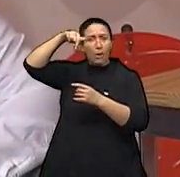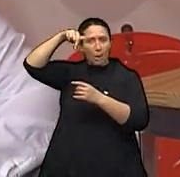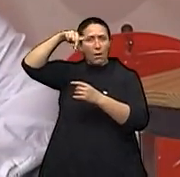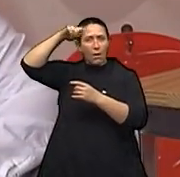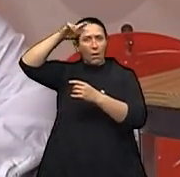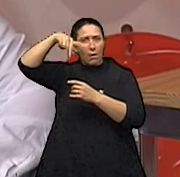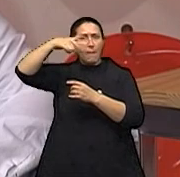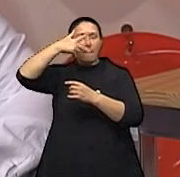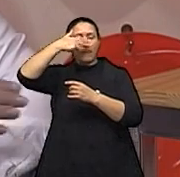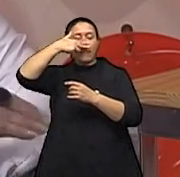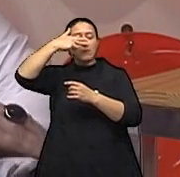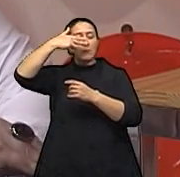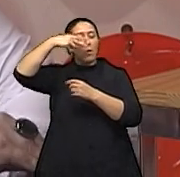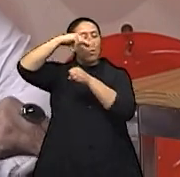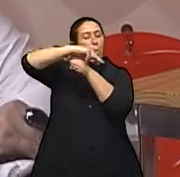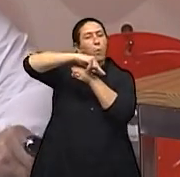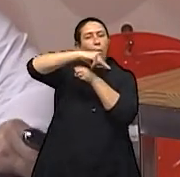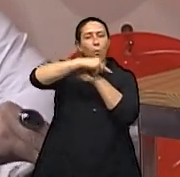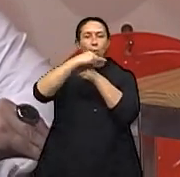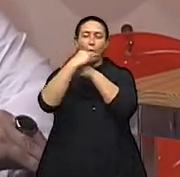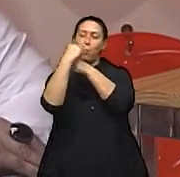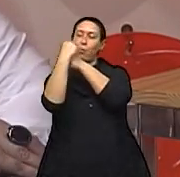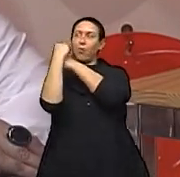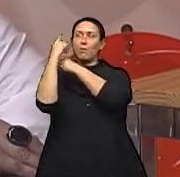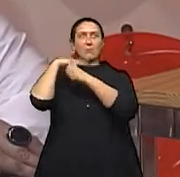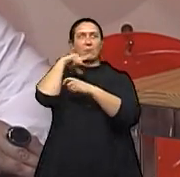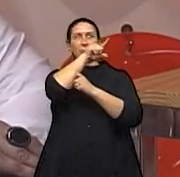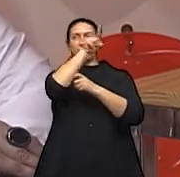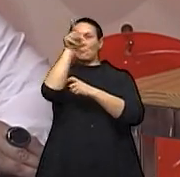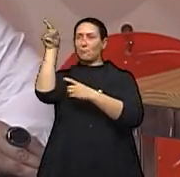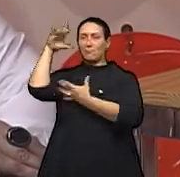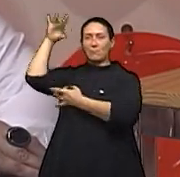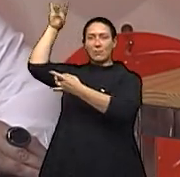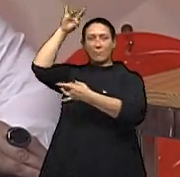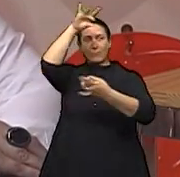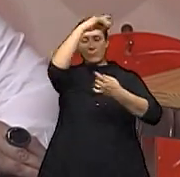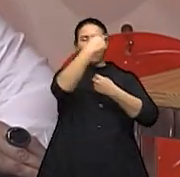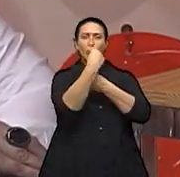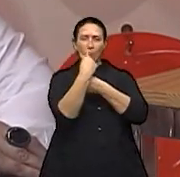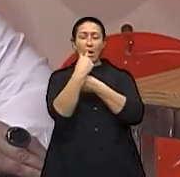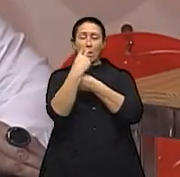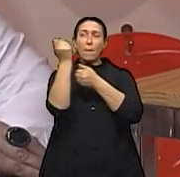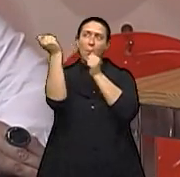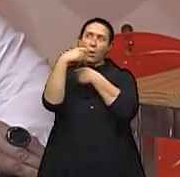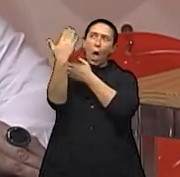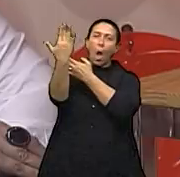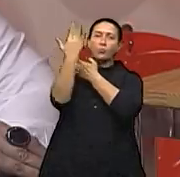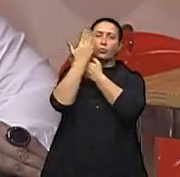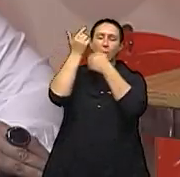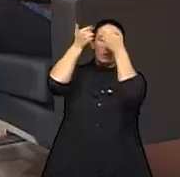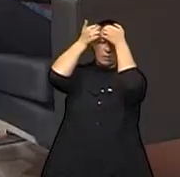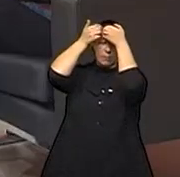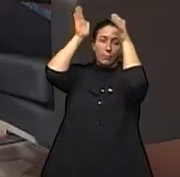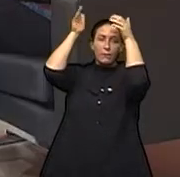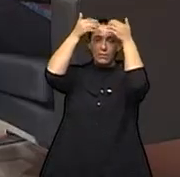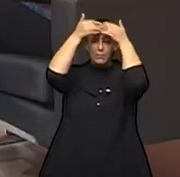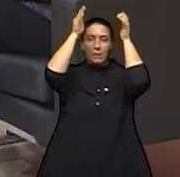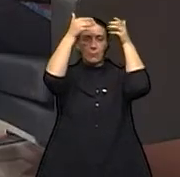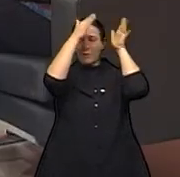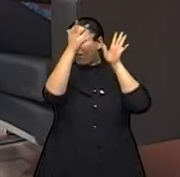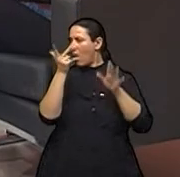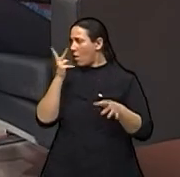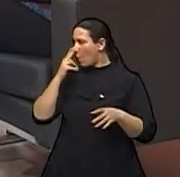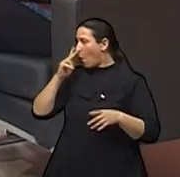espirituais dessa pessoa, podem abrir essa memória. Podia chamar de portais, pode abrir esses